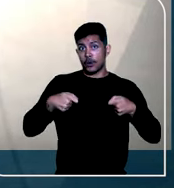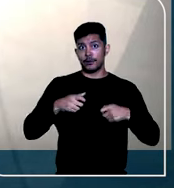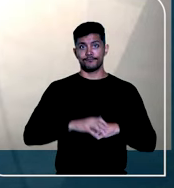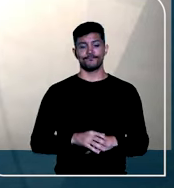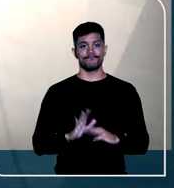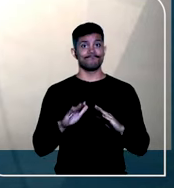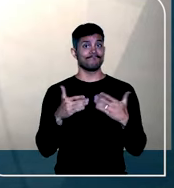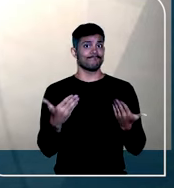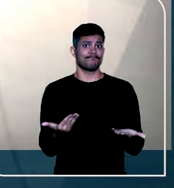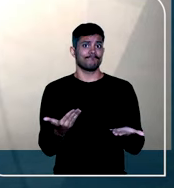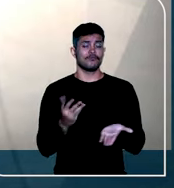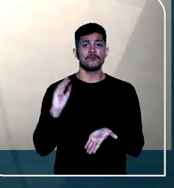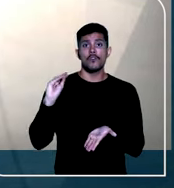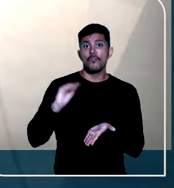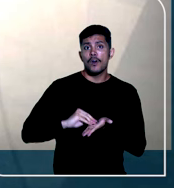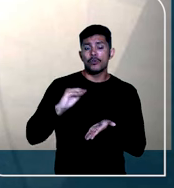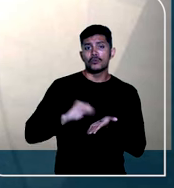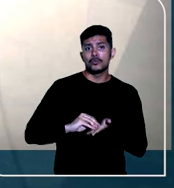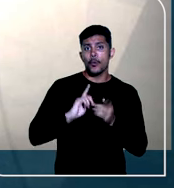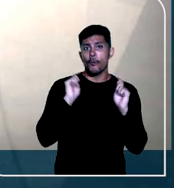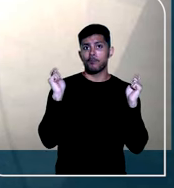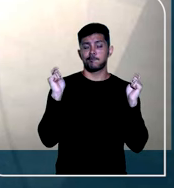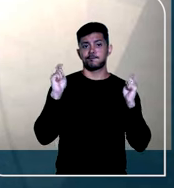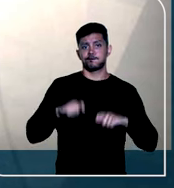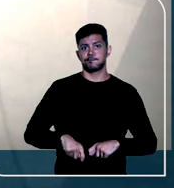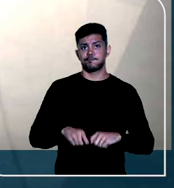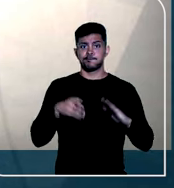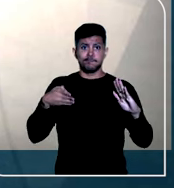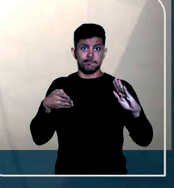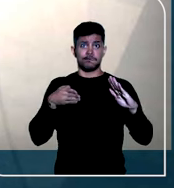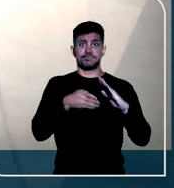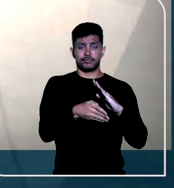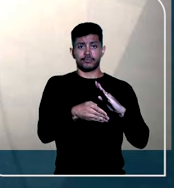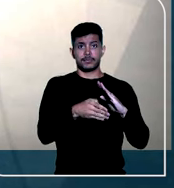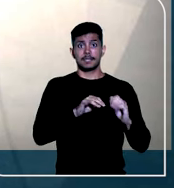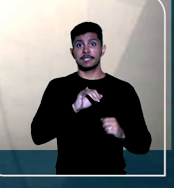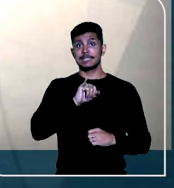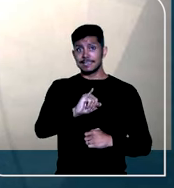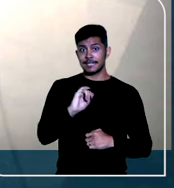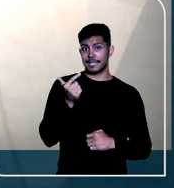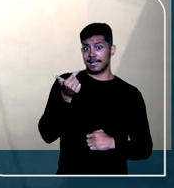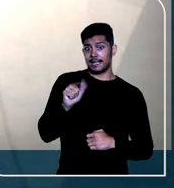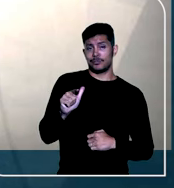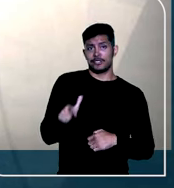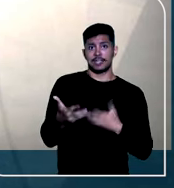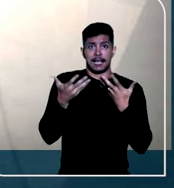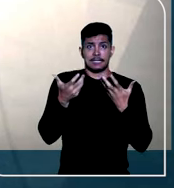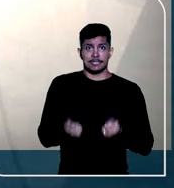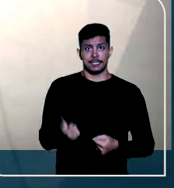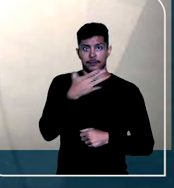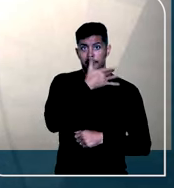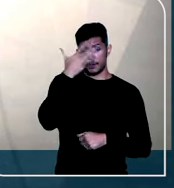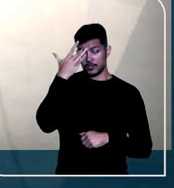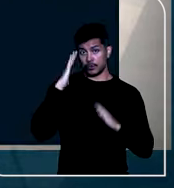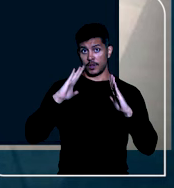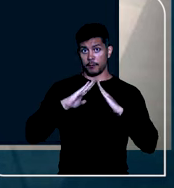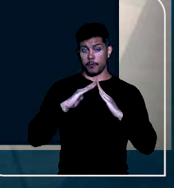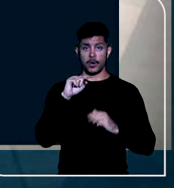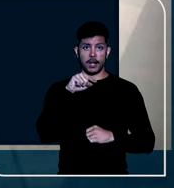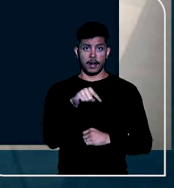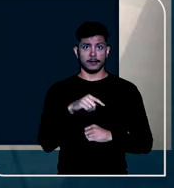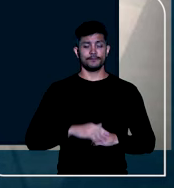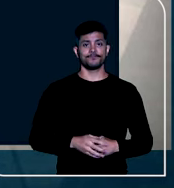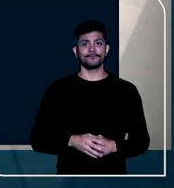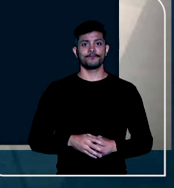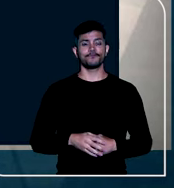ele, sugere que os elementos eram insuficientes para justificar a entrada na residência sem o consentimento dos moradores. A